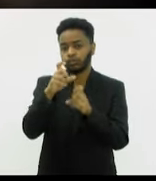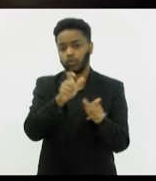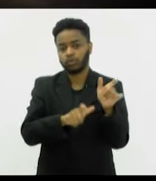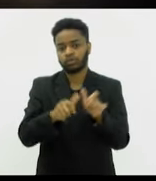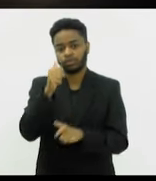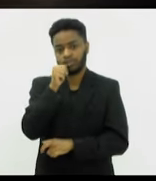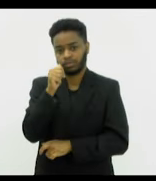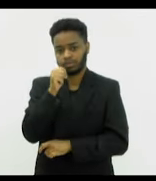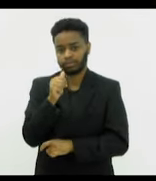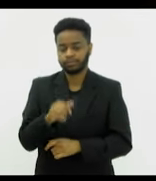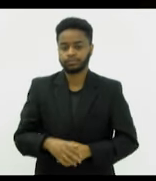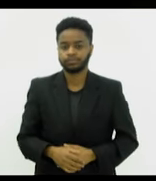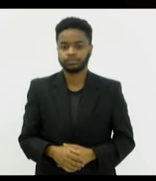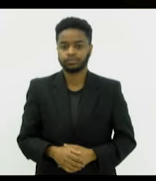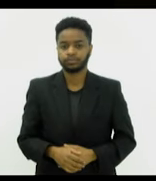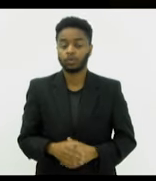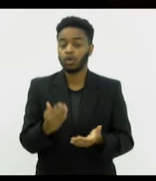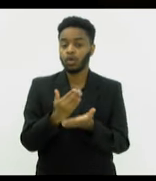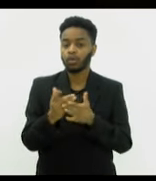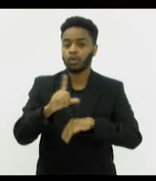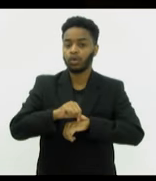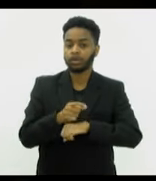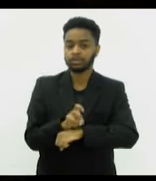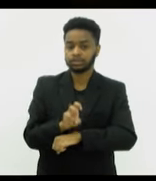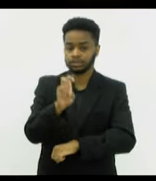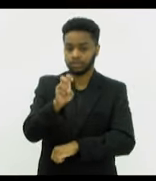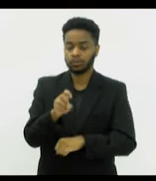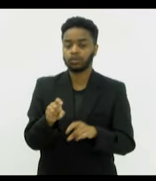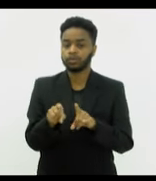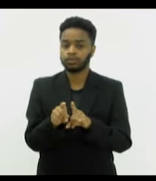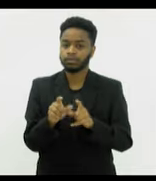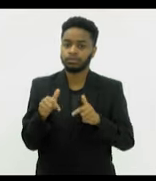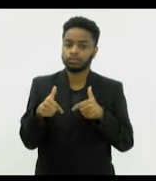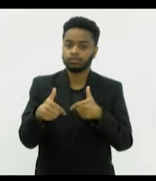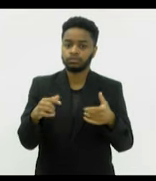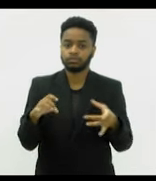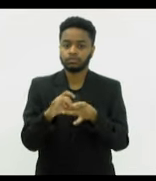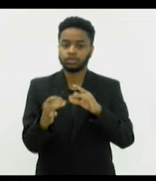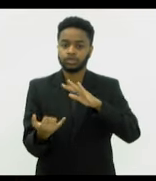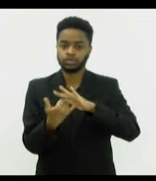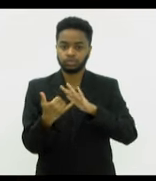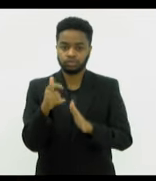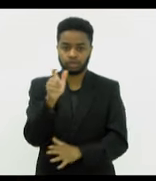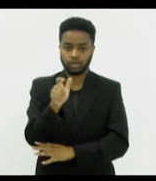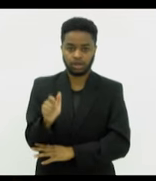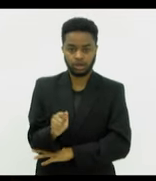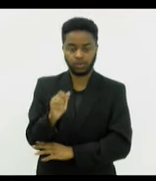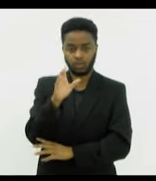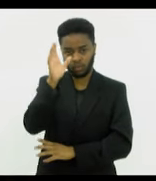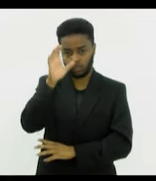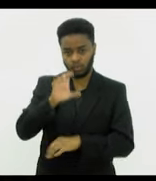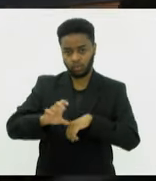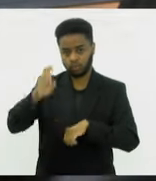de desempenhar. A sessão começa às 5 da tarde e é uma realização do Instituto Italiano de Cultura.